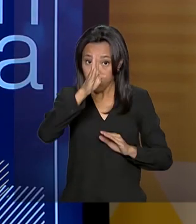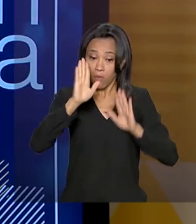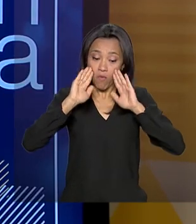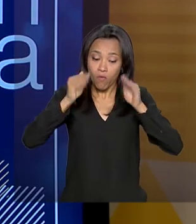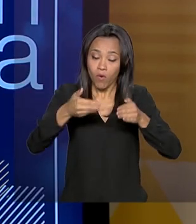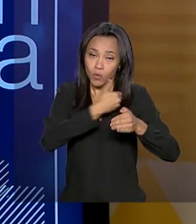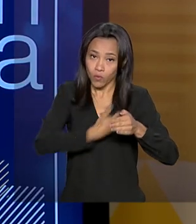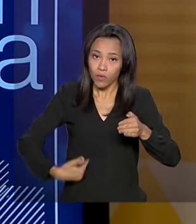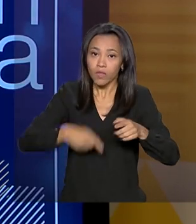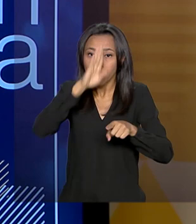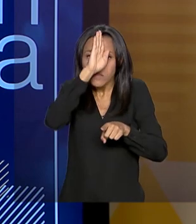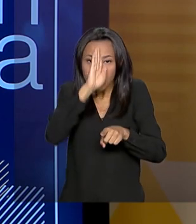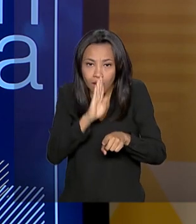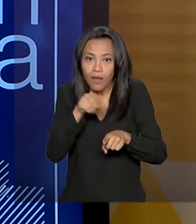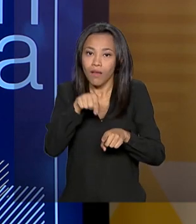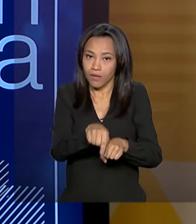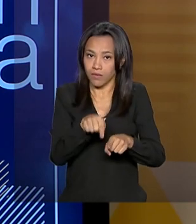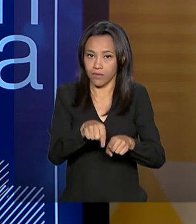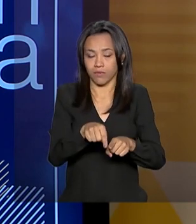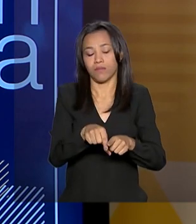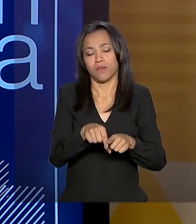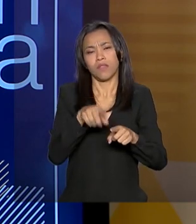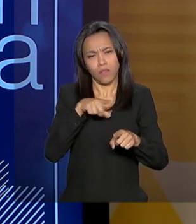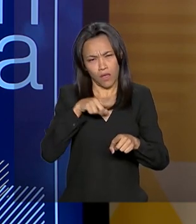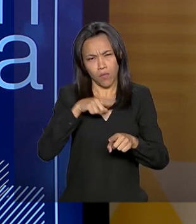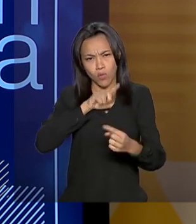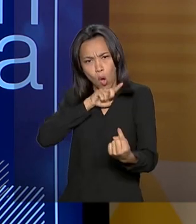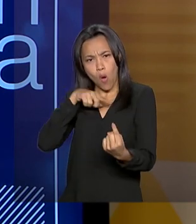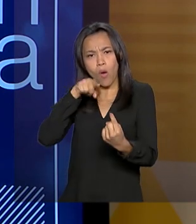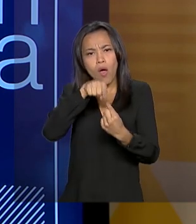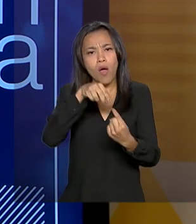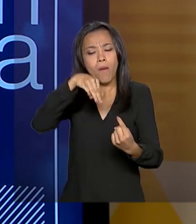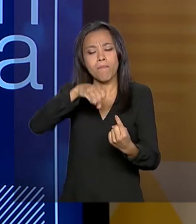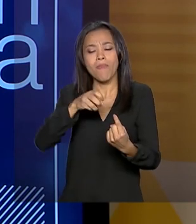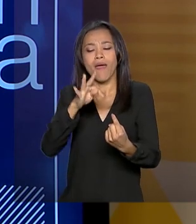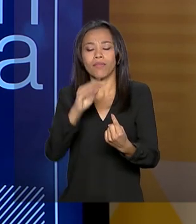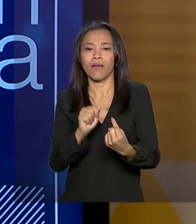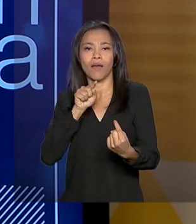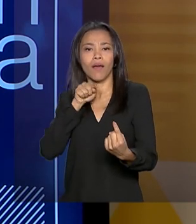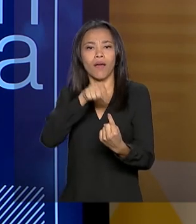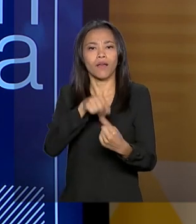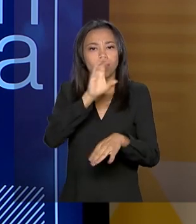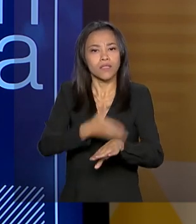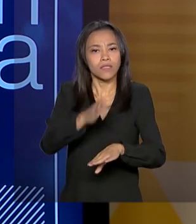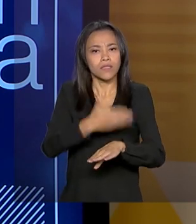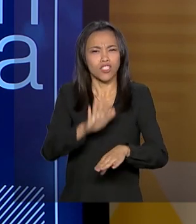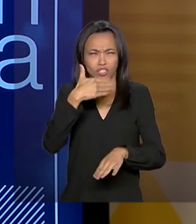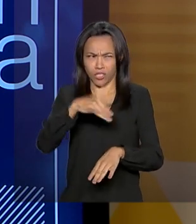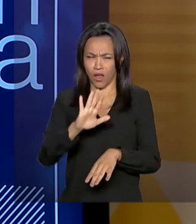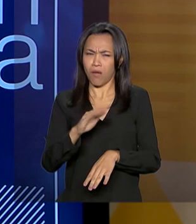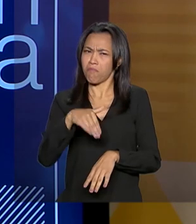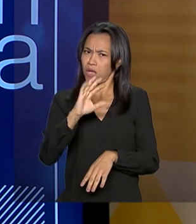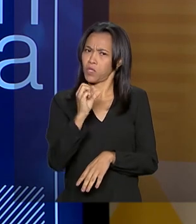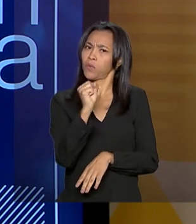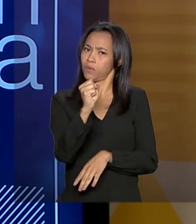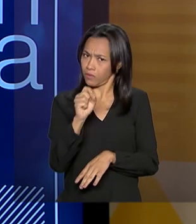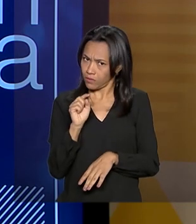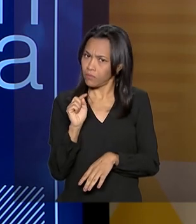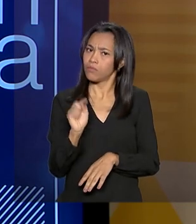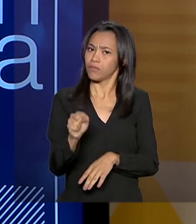e gratuitos. E nós temos metas de capacitação. Então, só esse ano já foram mais de 8 mil pessoas capacitadas.